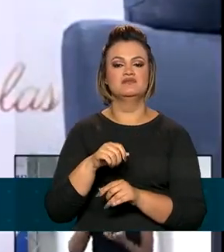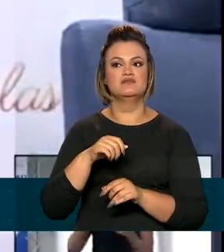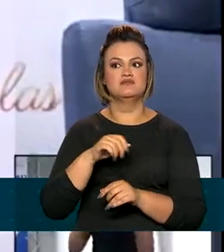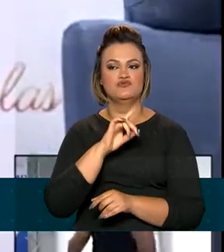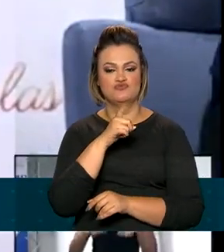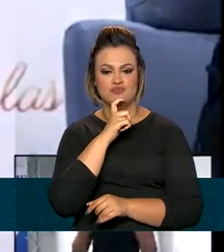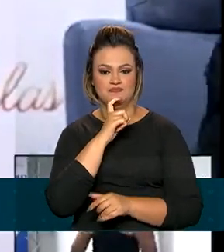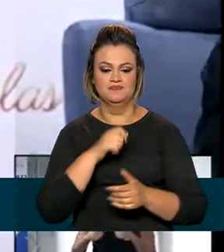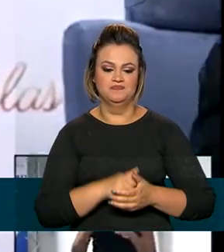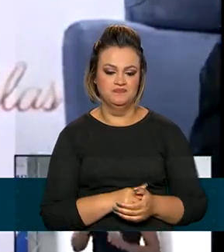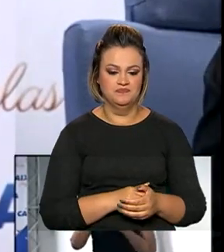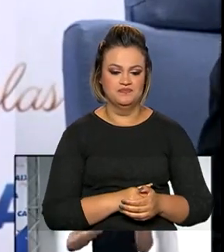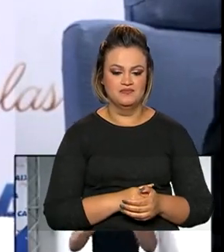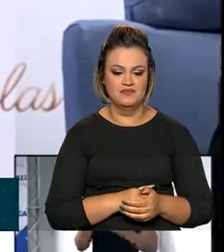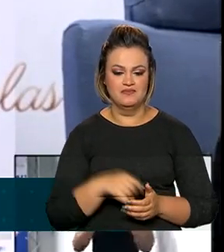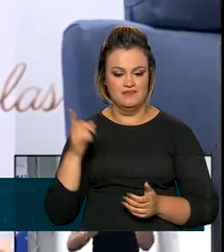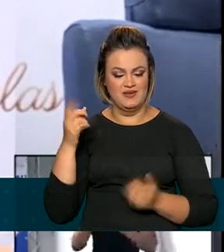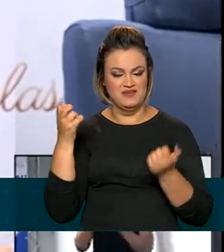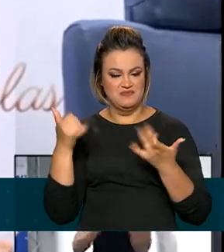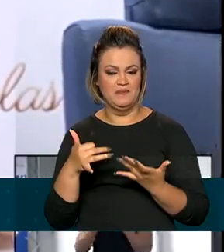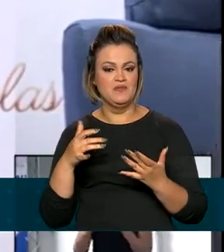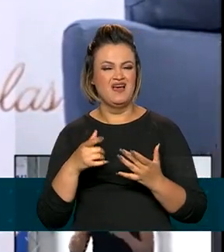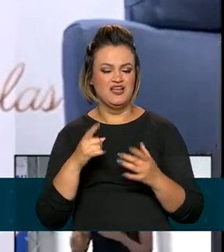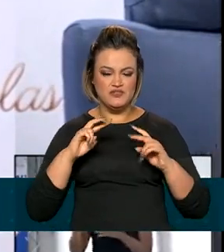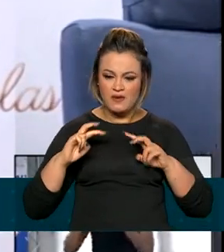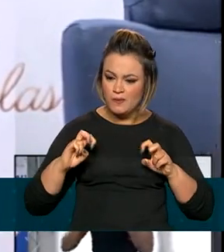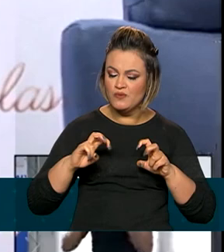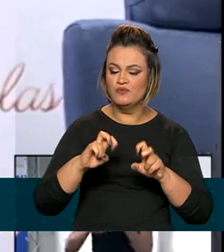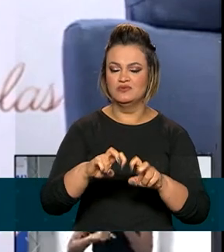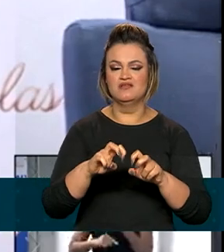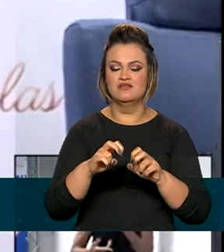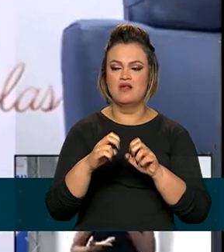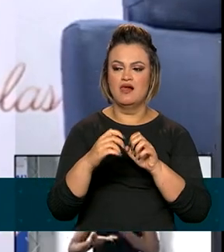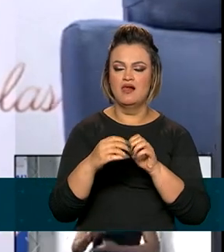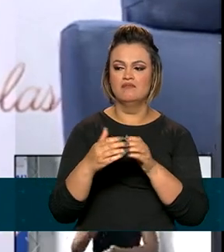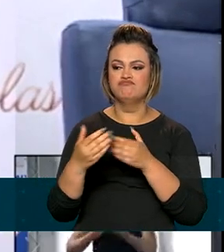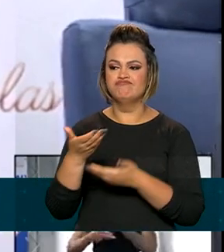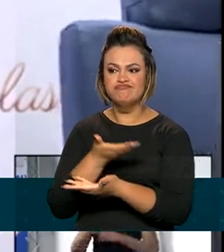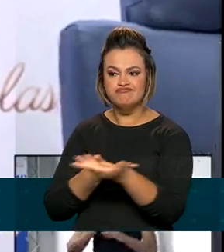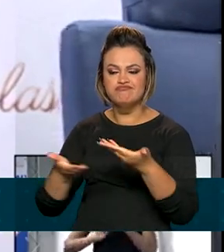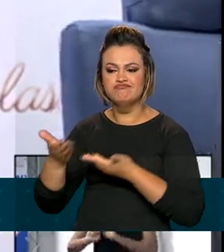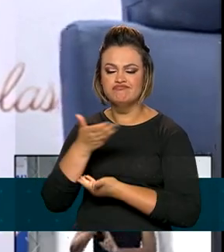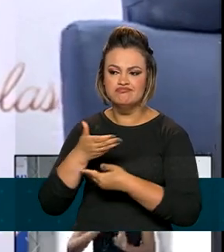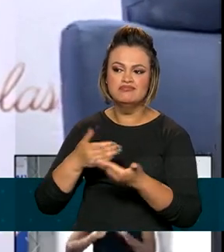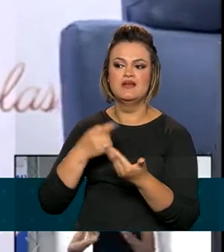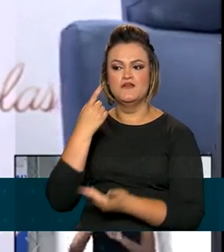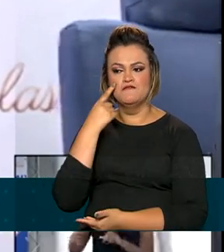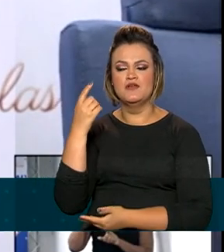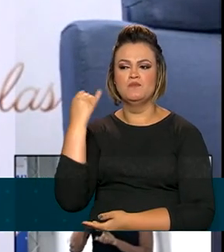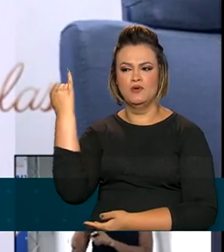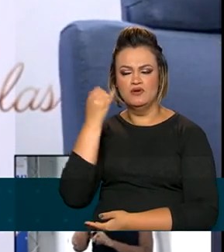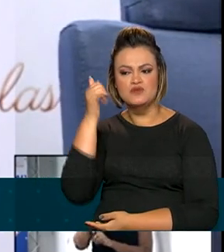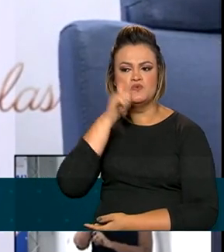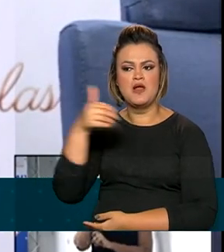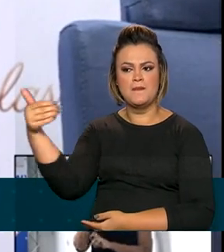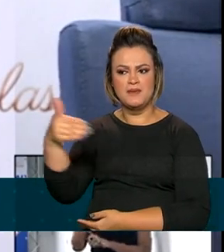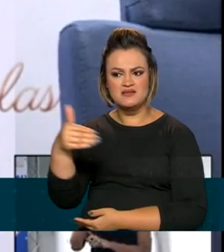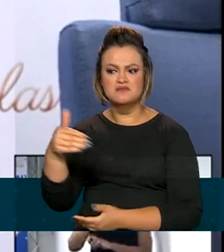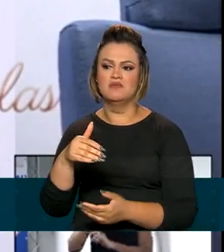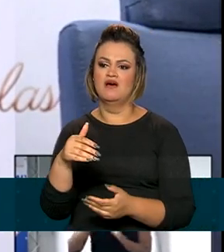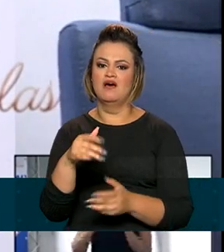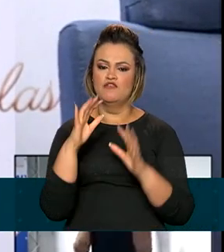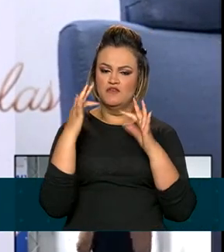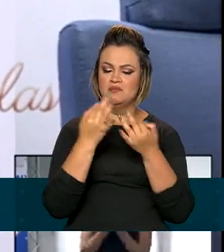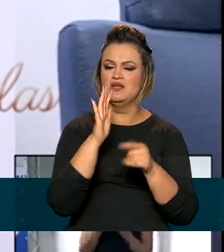A gente vai aprofundando o relacionamento, entendendo e reconhecendo a importância da mulher na família,